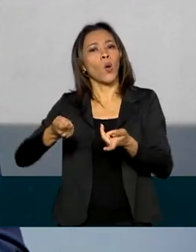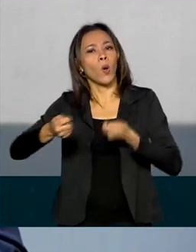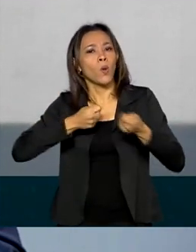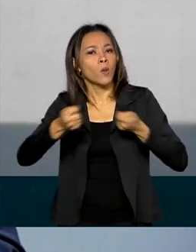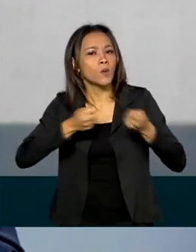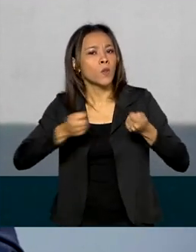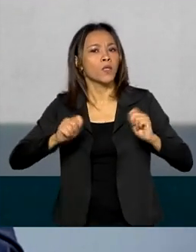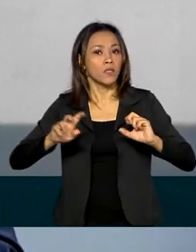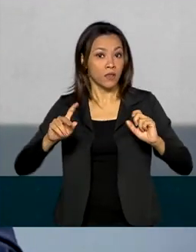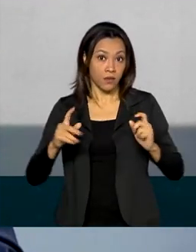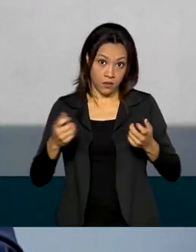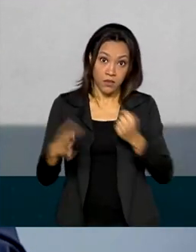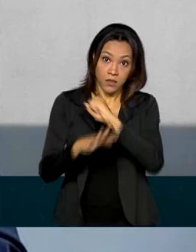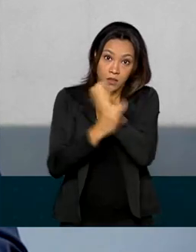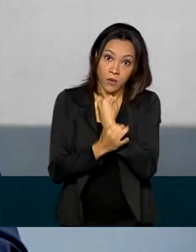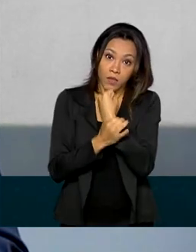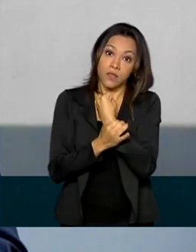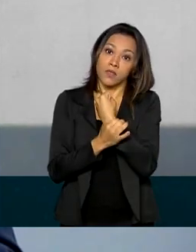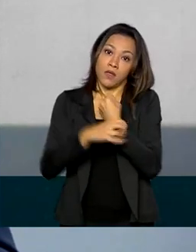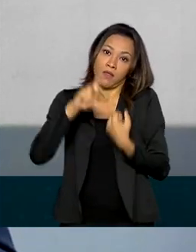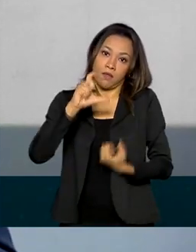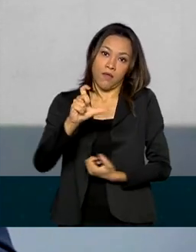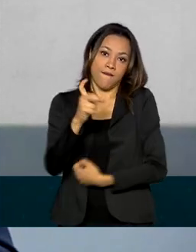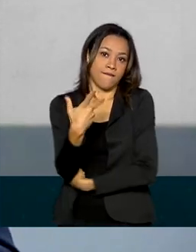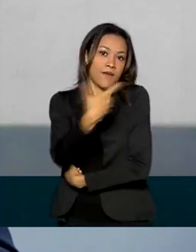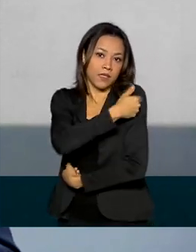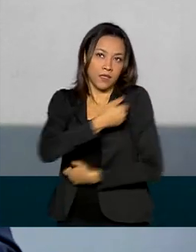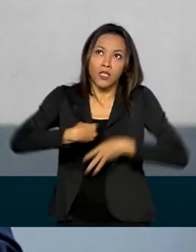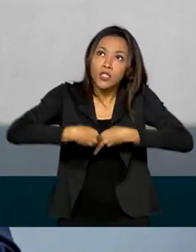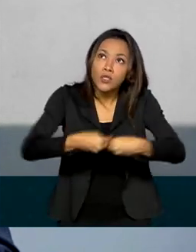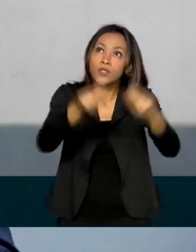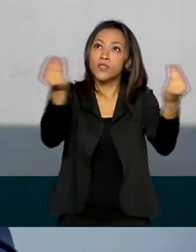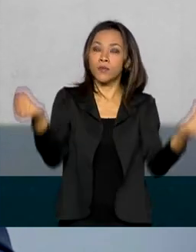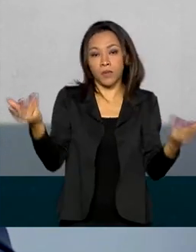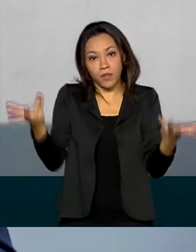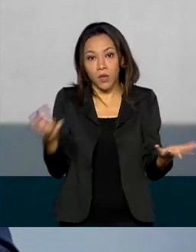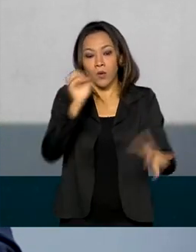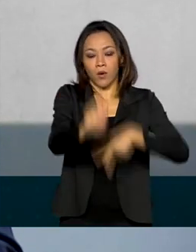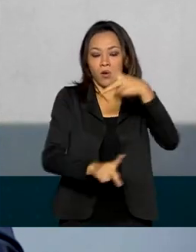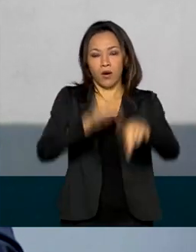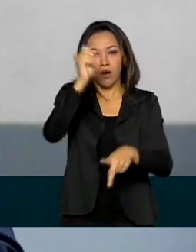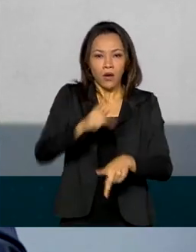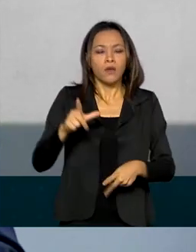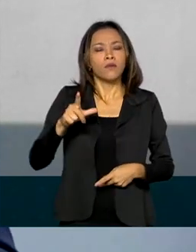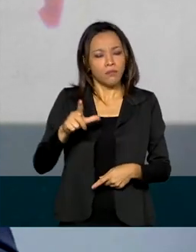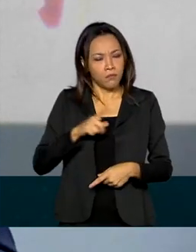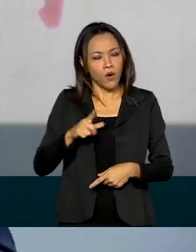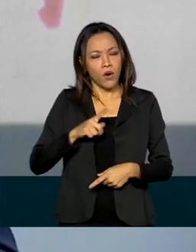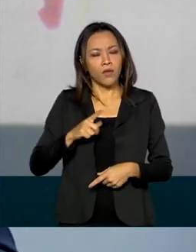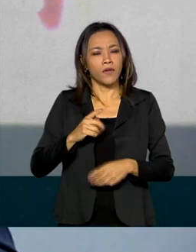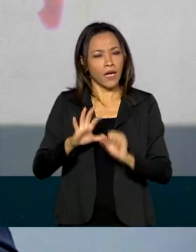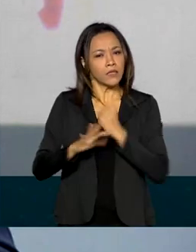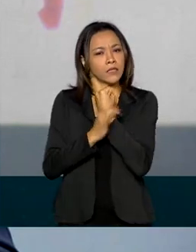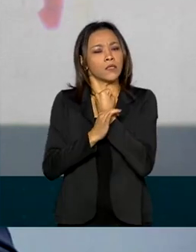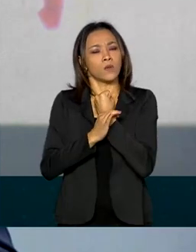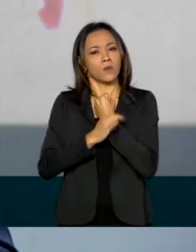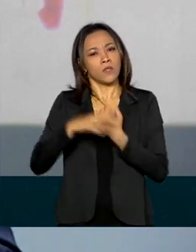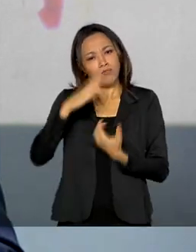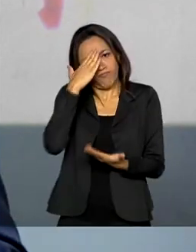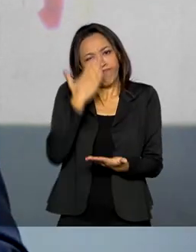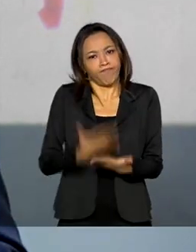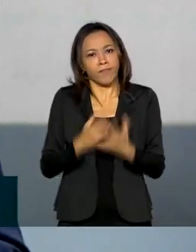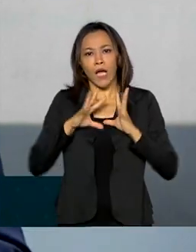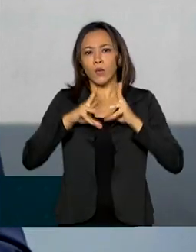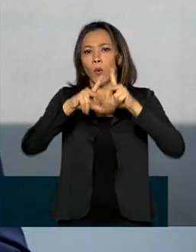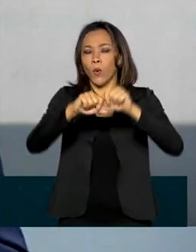imunizante que ele distribui. Dessa forma, a população brasileira pode ficar tranquila com relação a todo imunizante